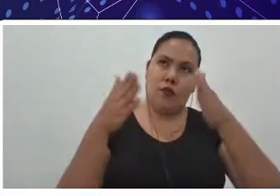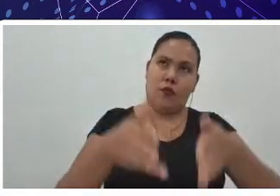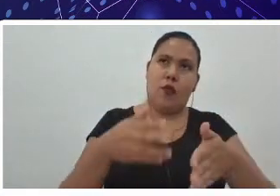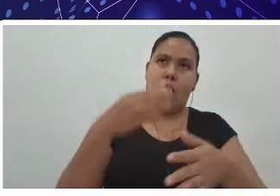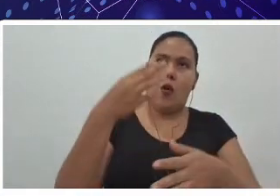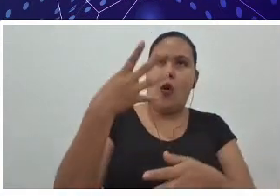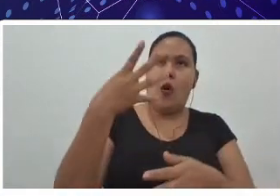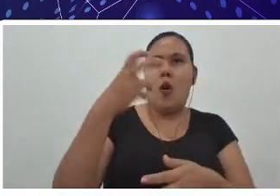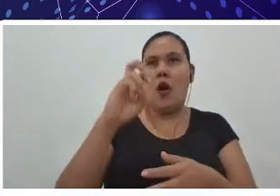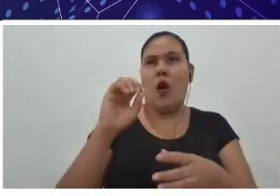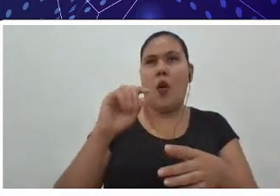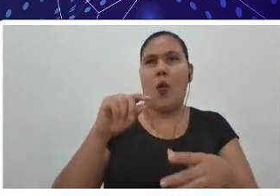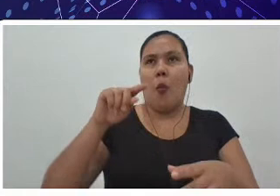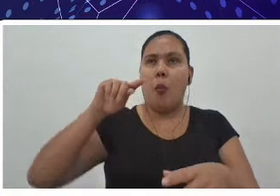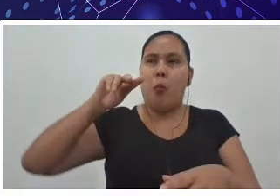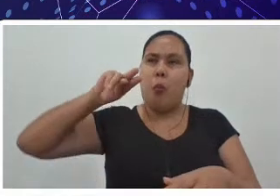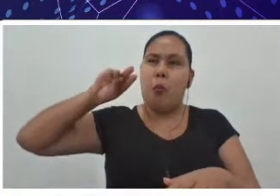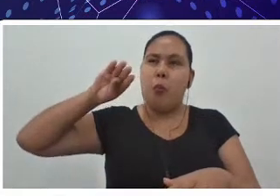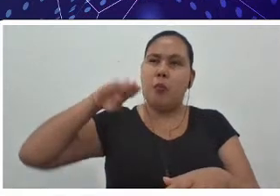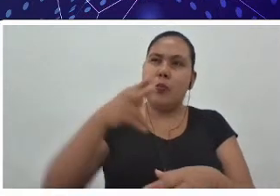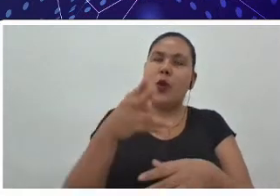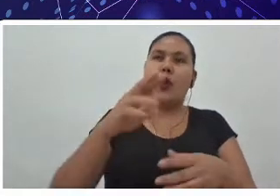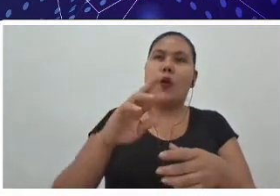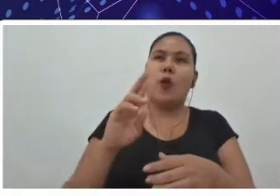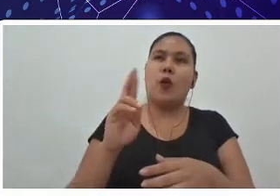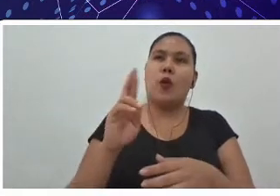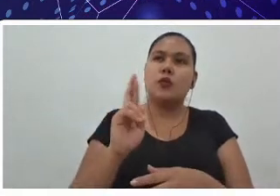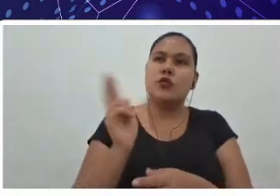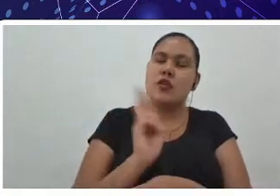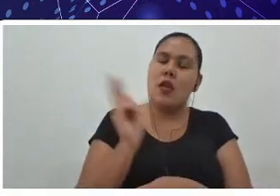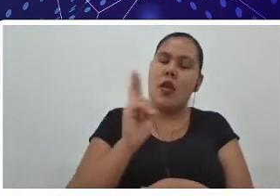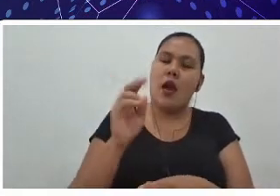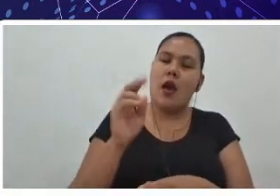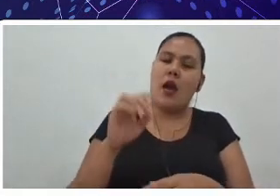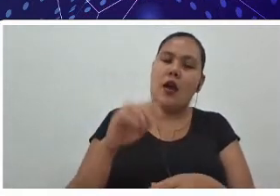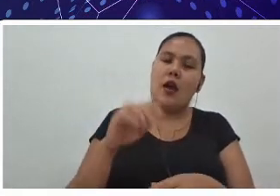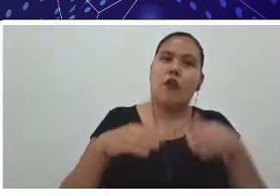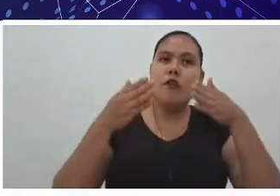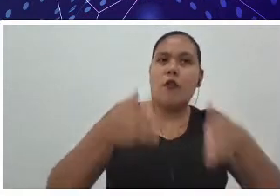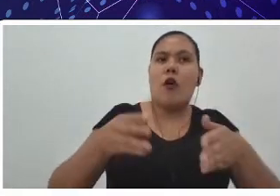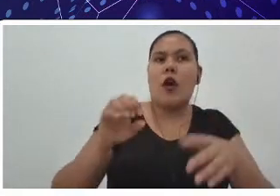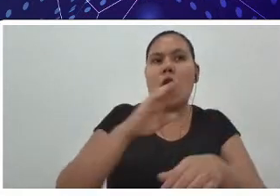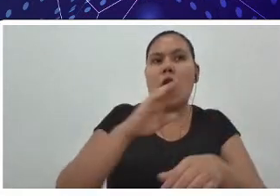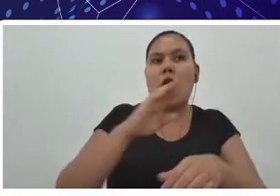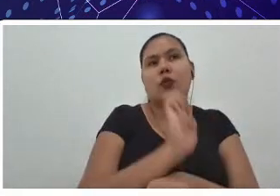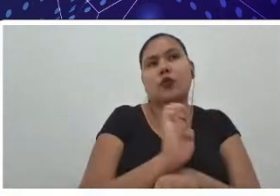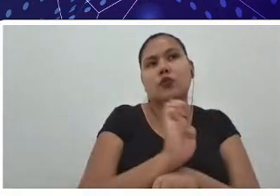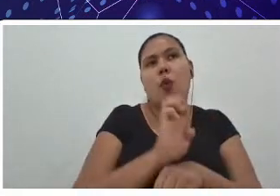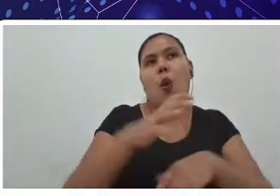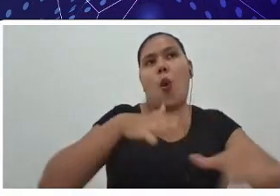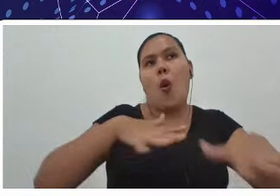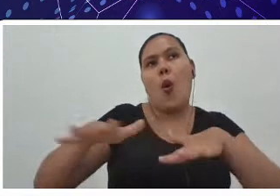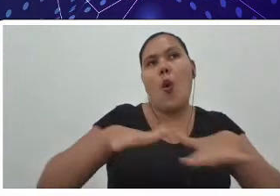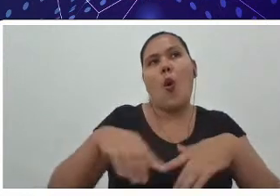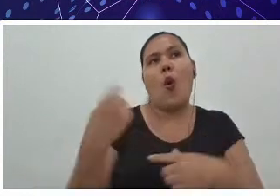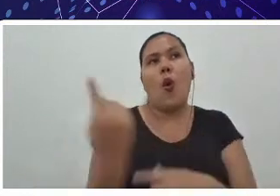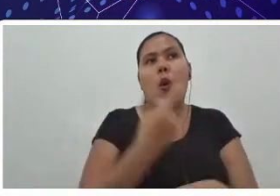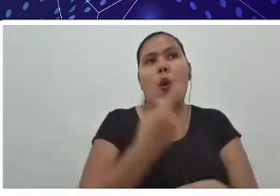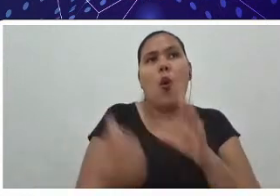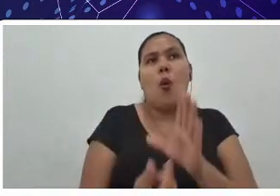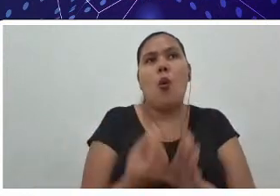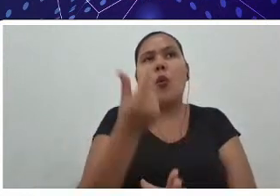reais que são gerados aqui no nosso estado, e que vai movimentando a nossa economia. Hoje, se nós falamos